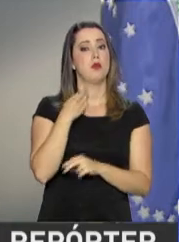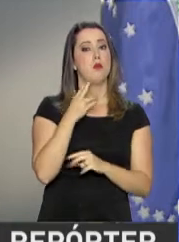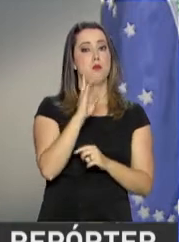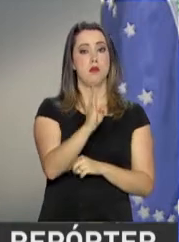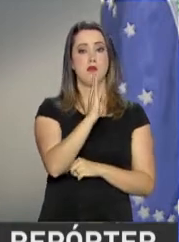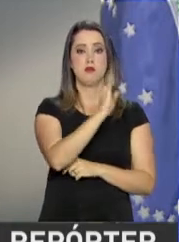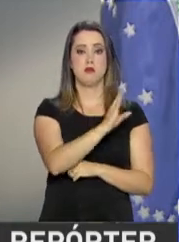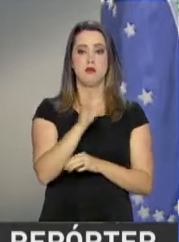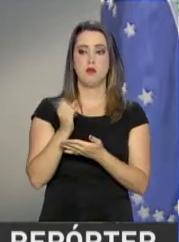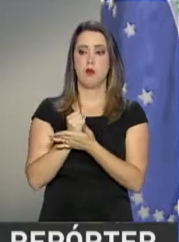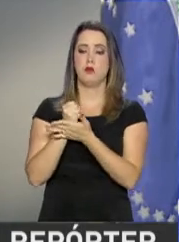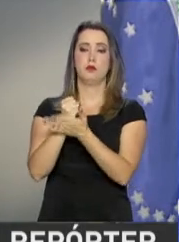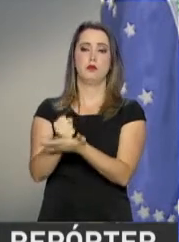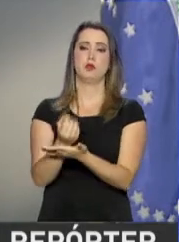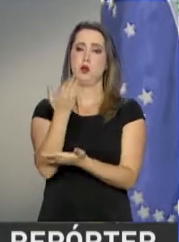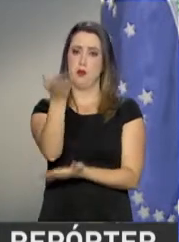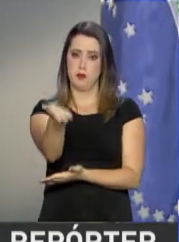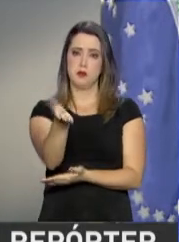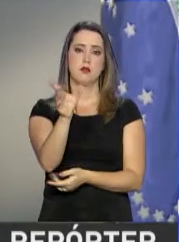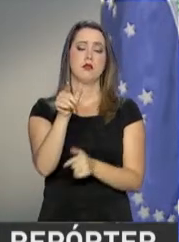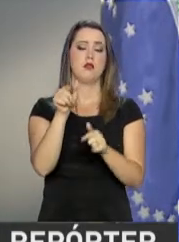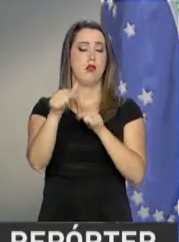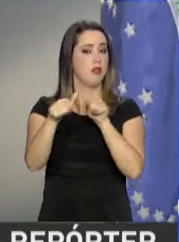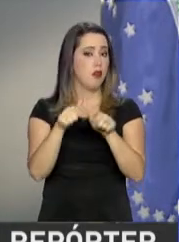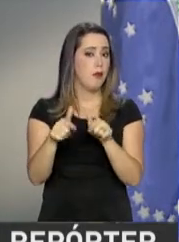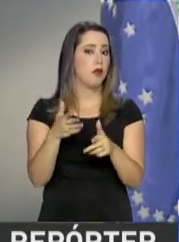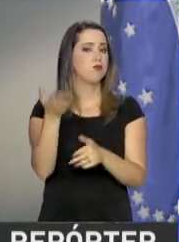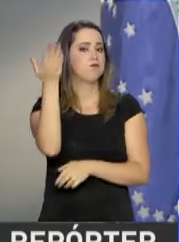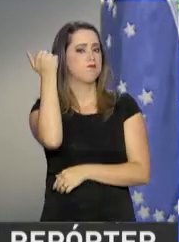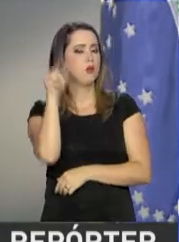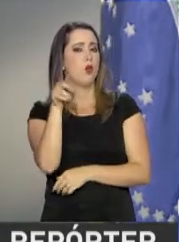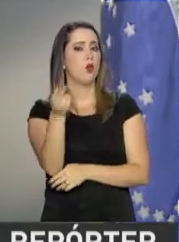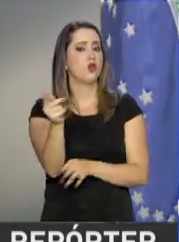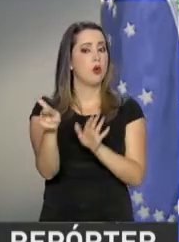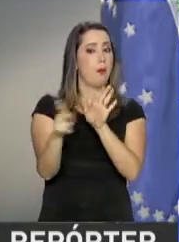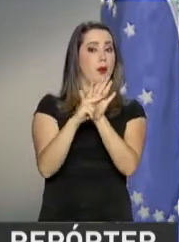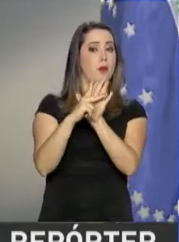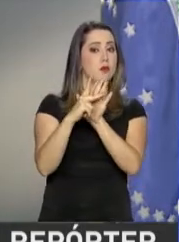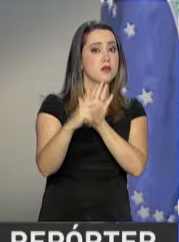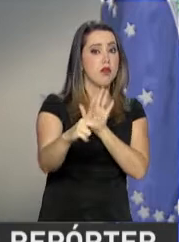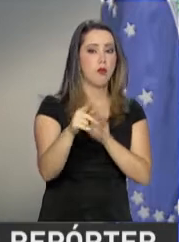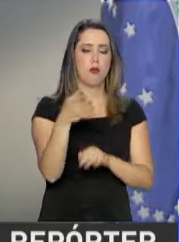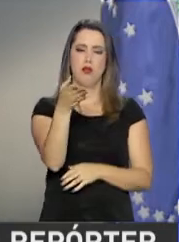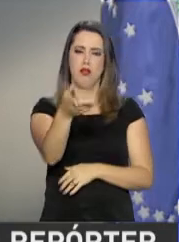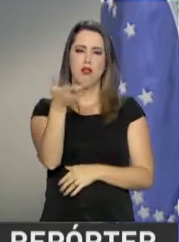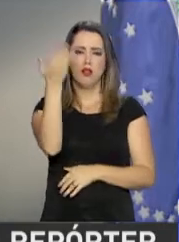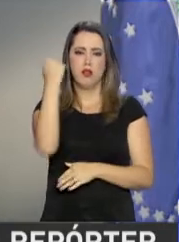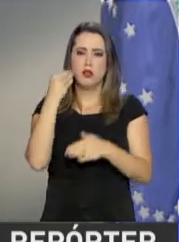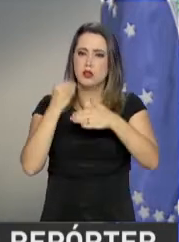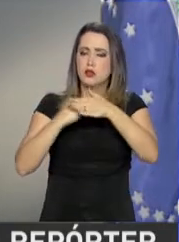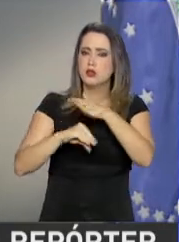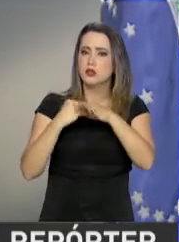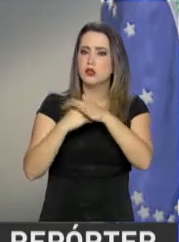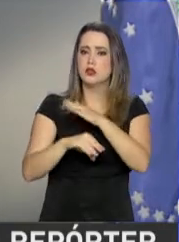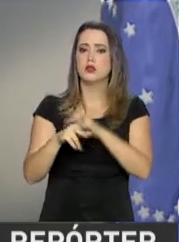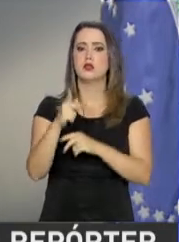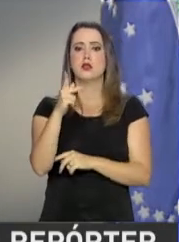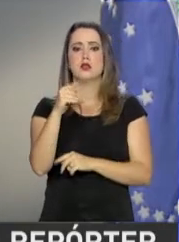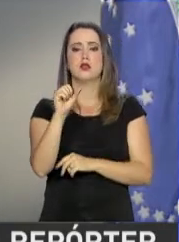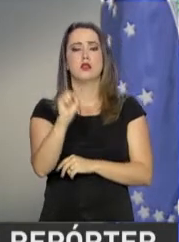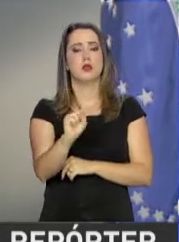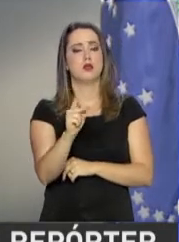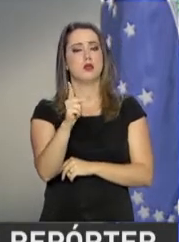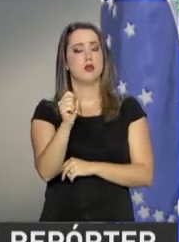a entregarem para você, trabalhador, um dinheiro que é seu e que estava retido no fundo do PIS-PASEP.